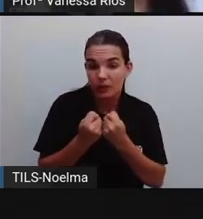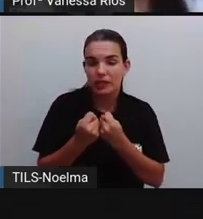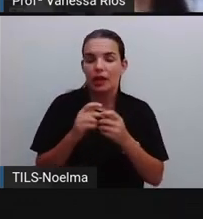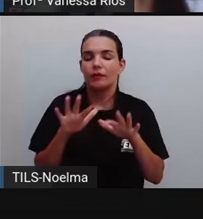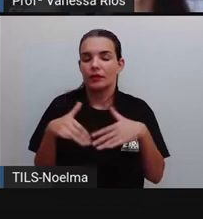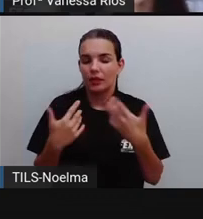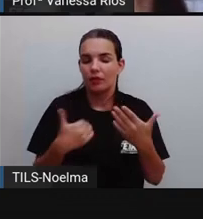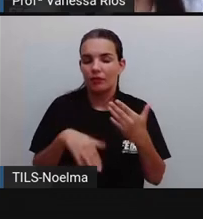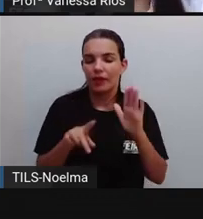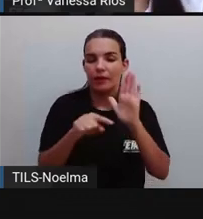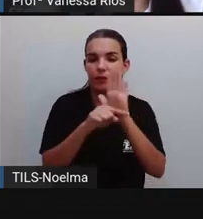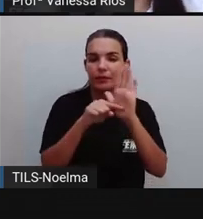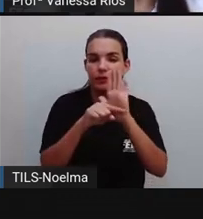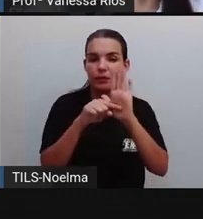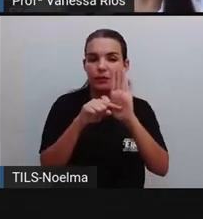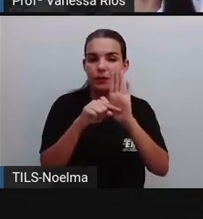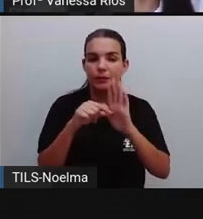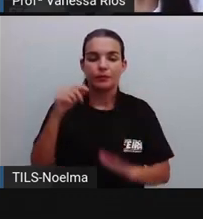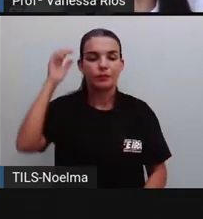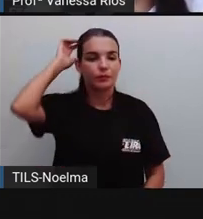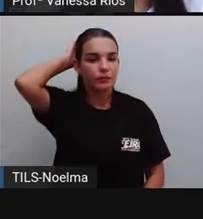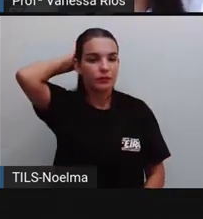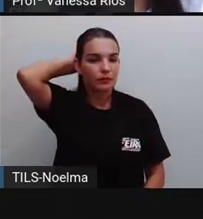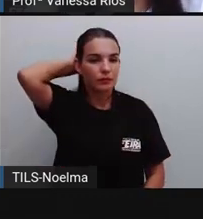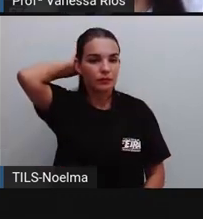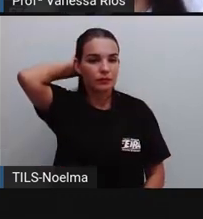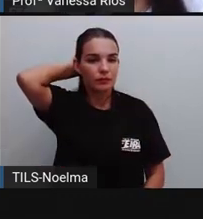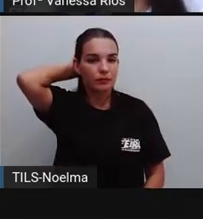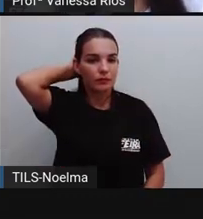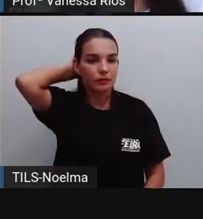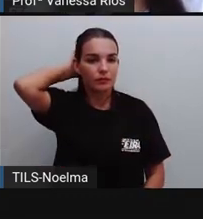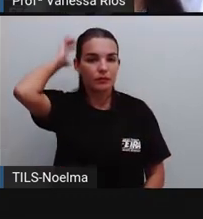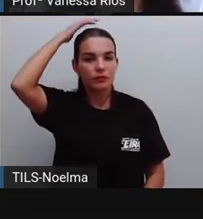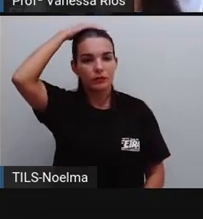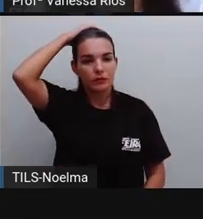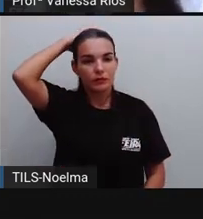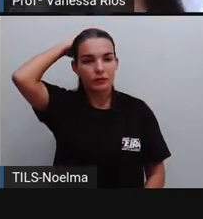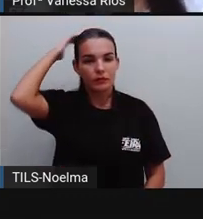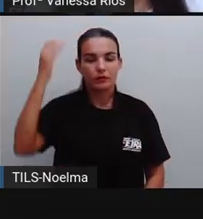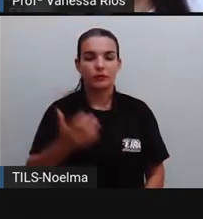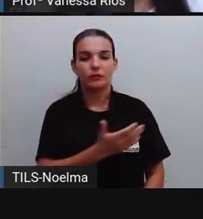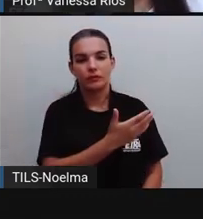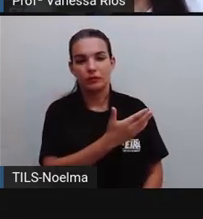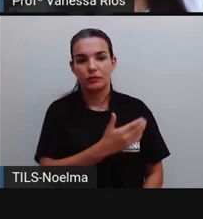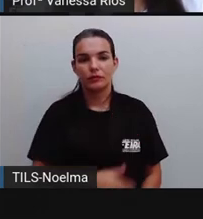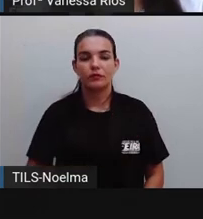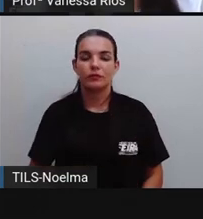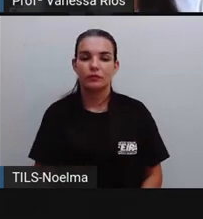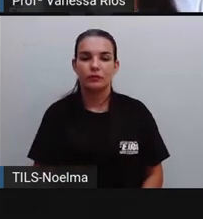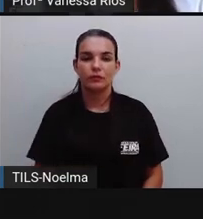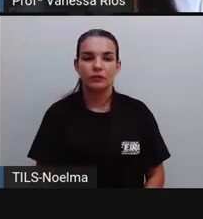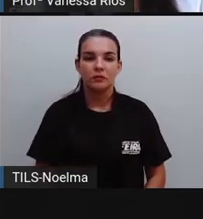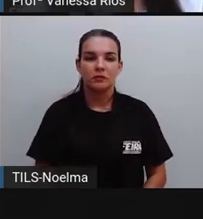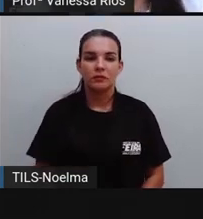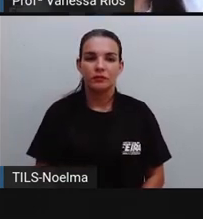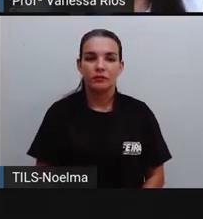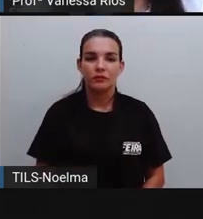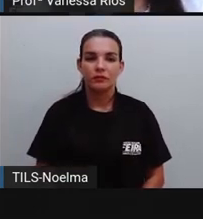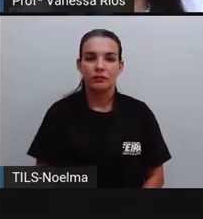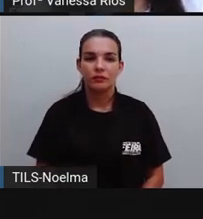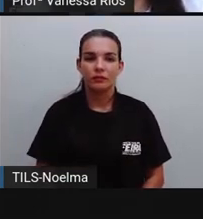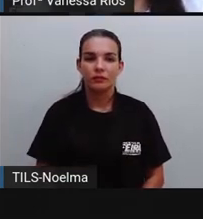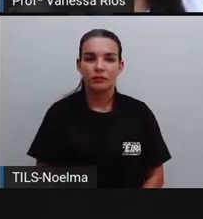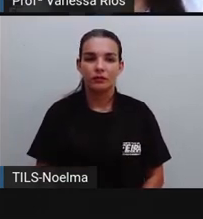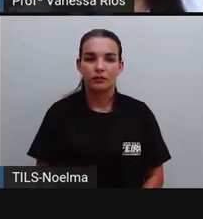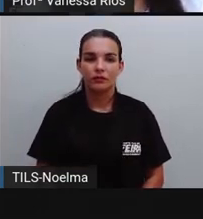subtração. Então, eu preciso armar aí uma conta, né? Com a localização correta, né?